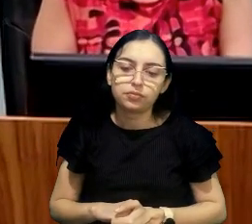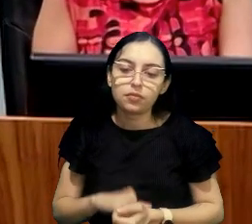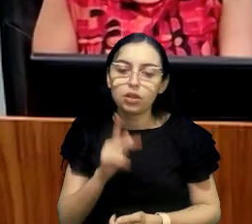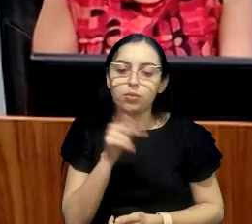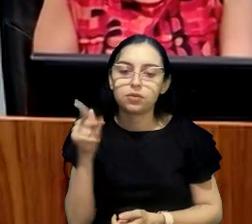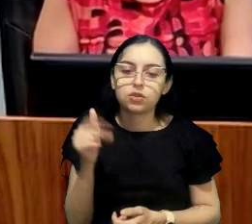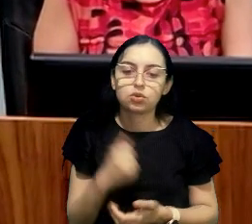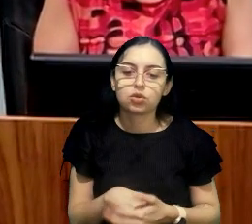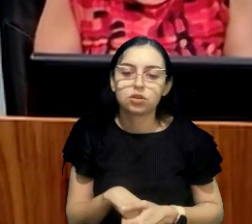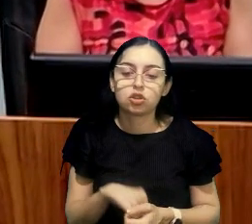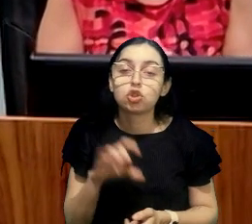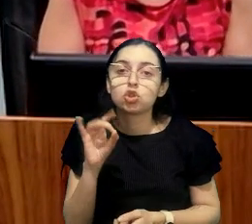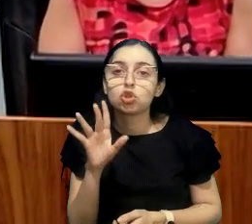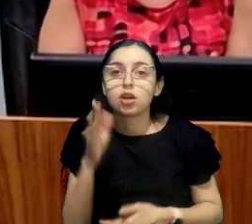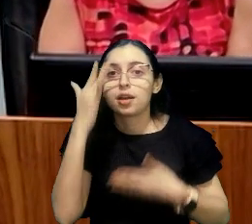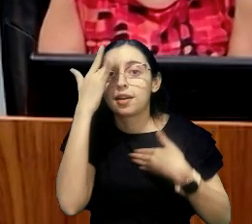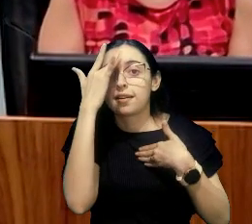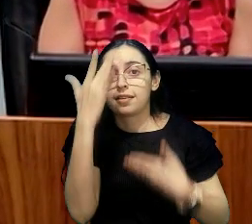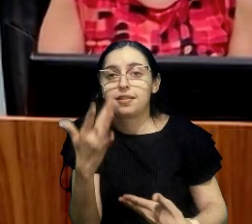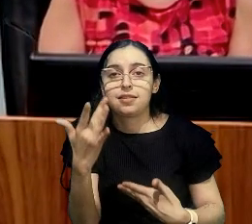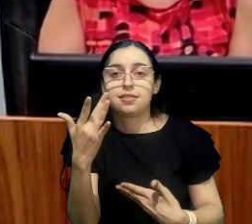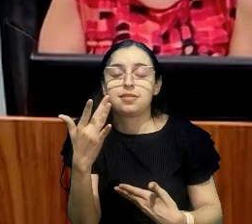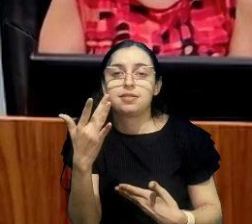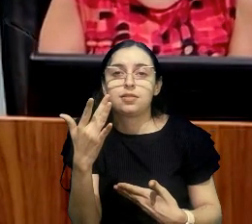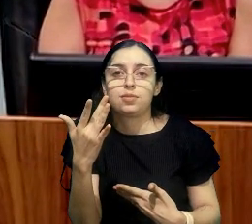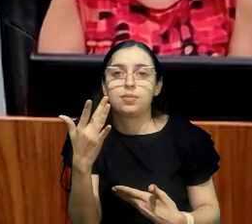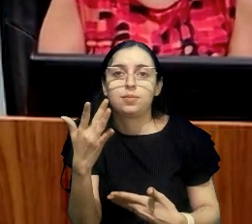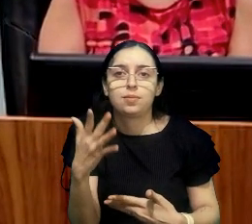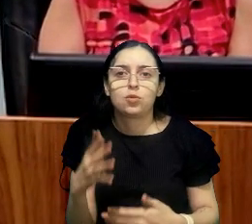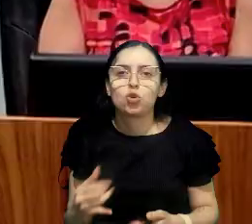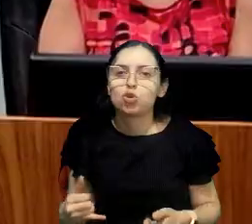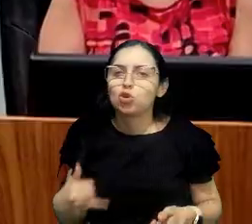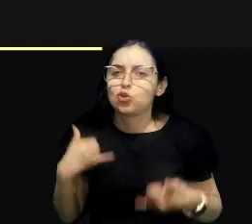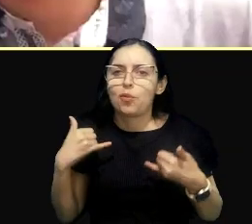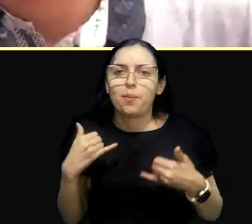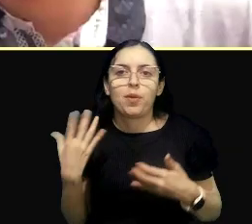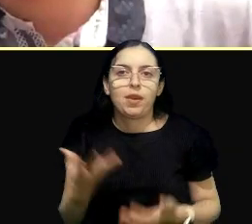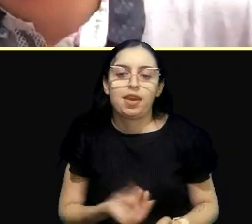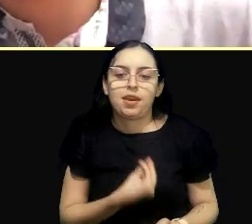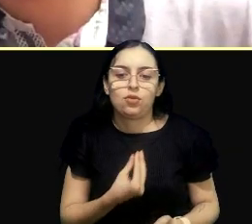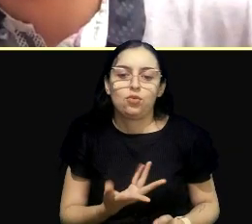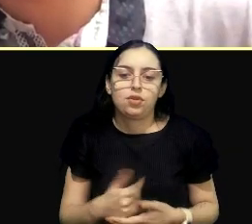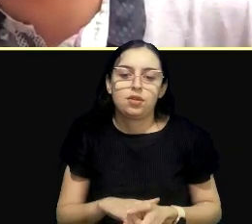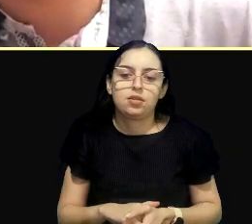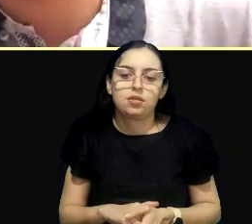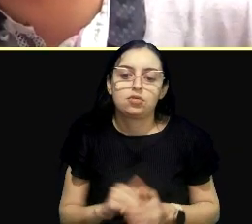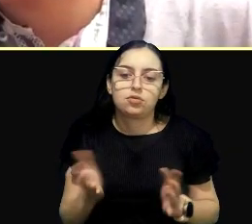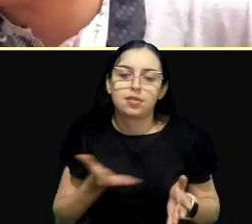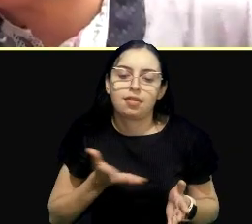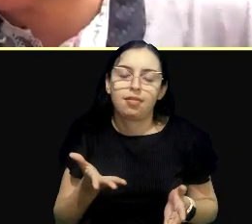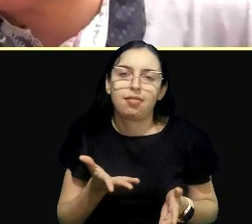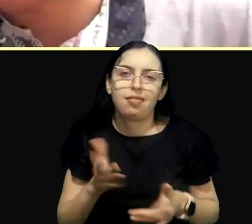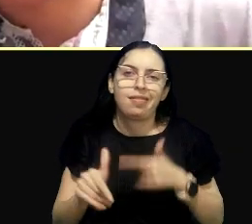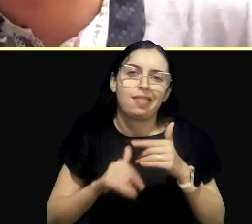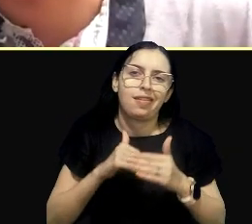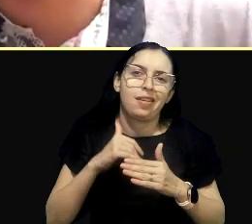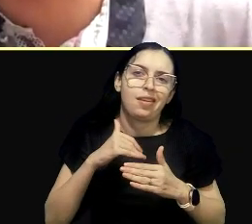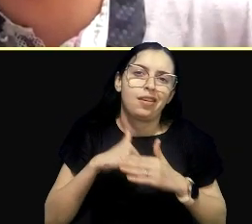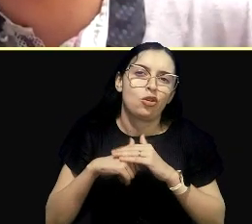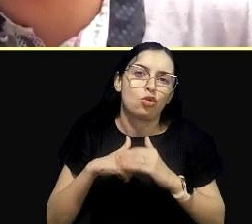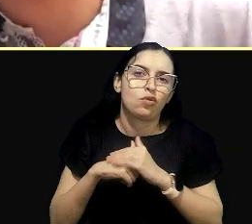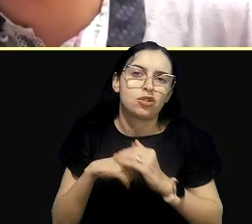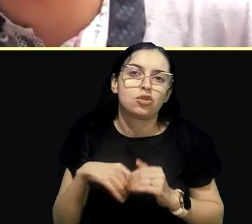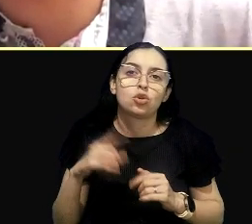Também só agradecer pela ótima oportunidade, a gente tem conversado bastante com a doutora